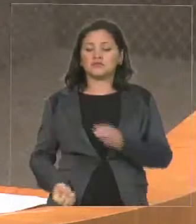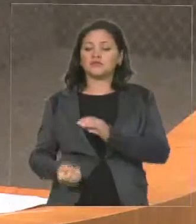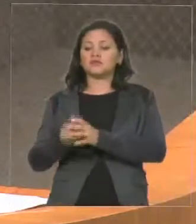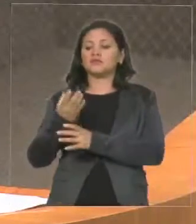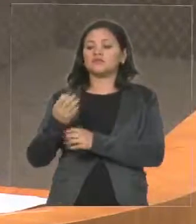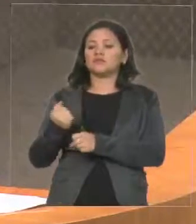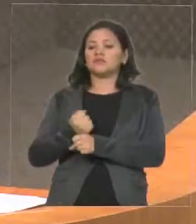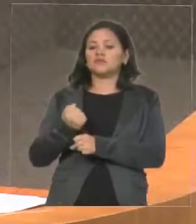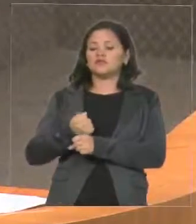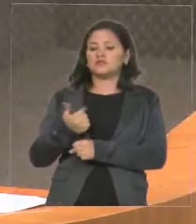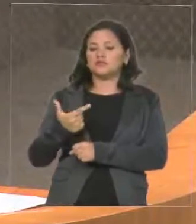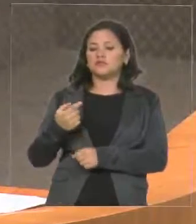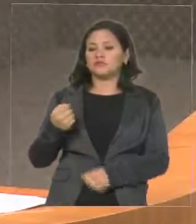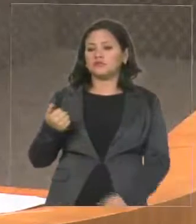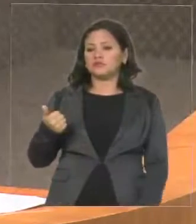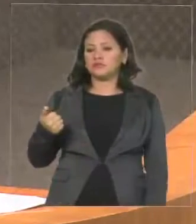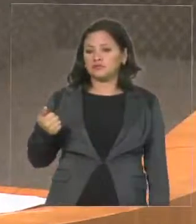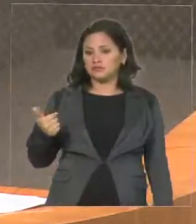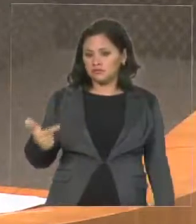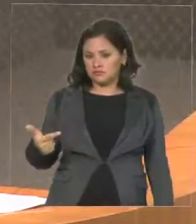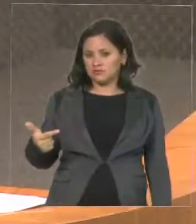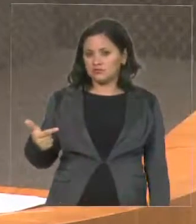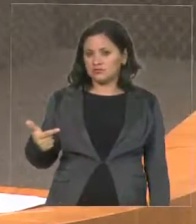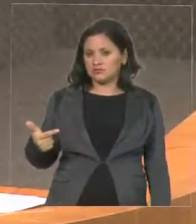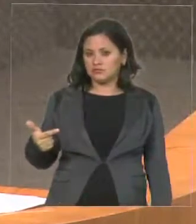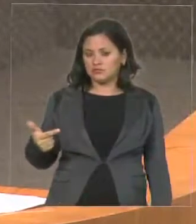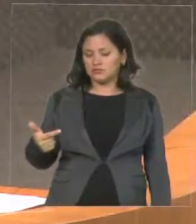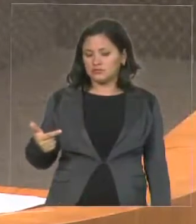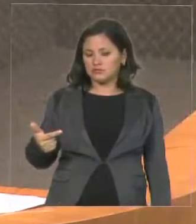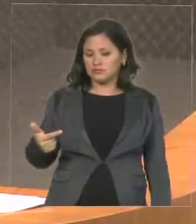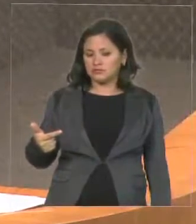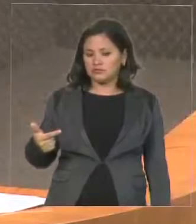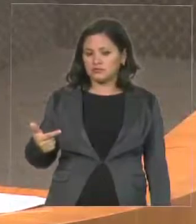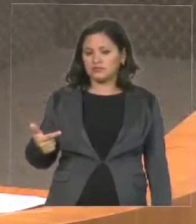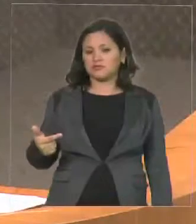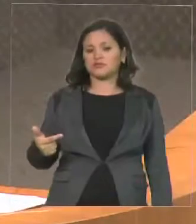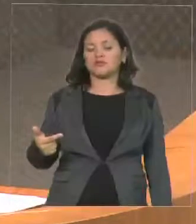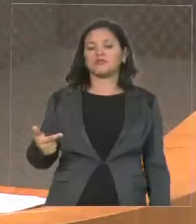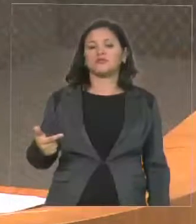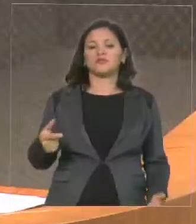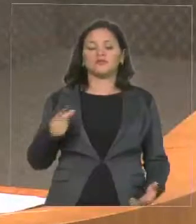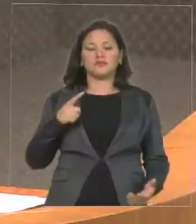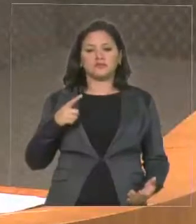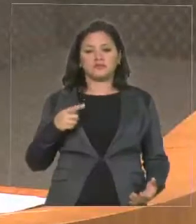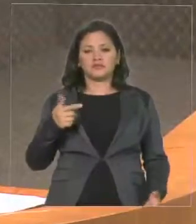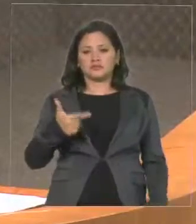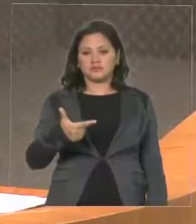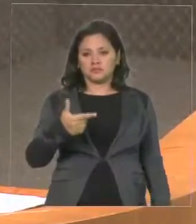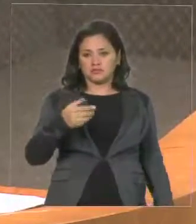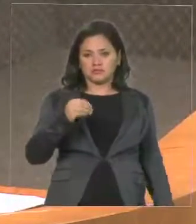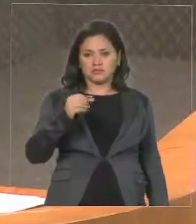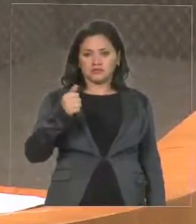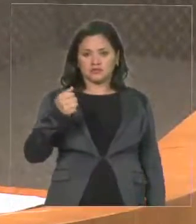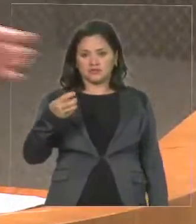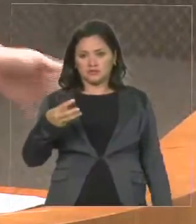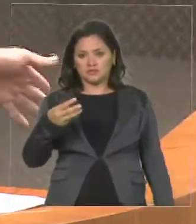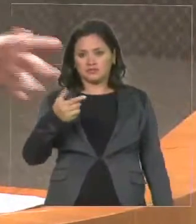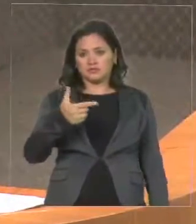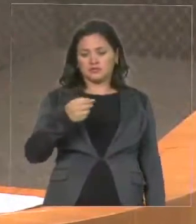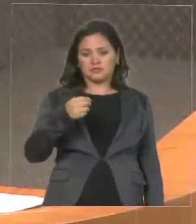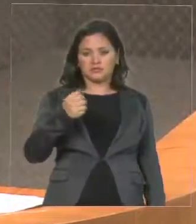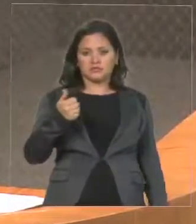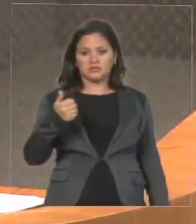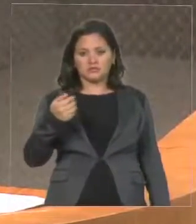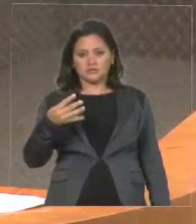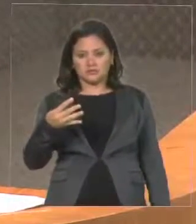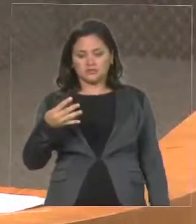19 de dezembro de 2012. Tivemos 2013 e 2014. Por que a gestão